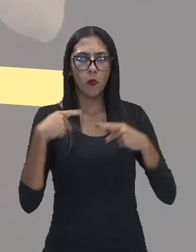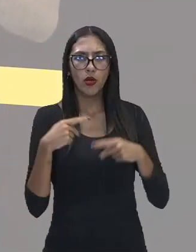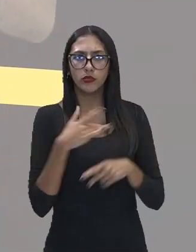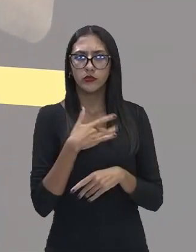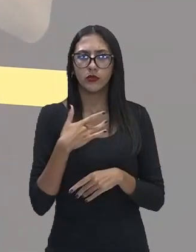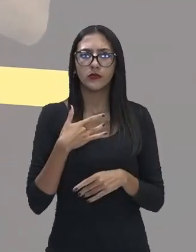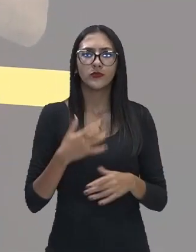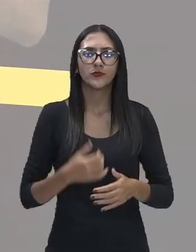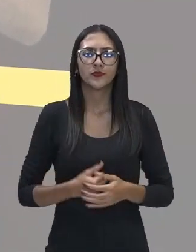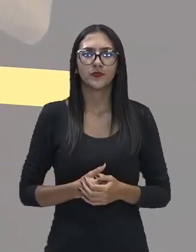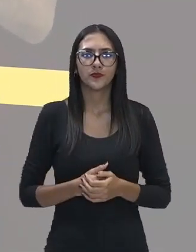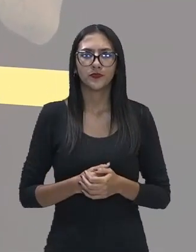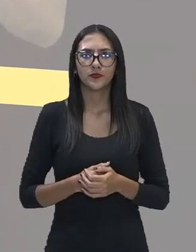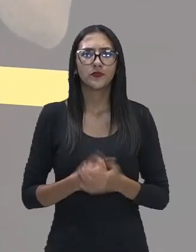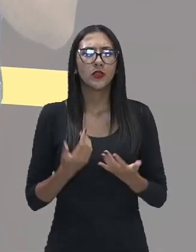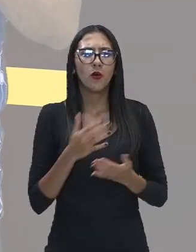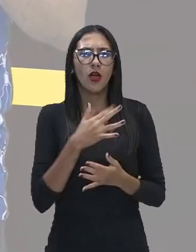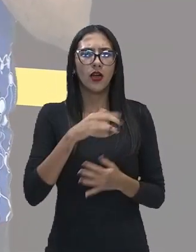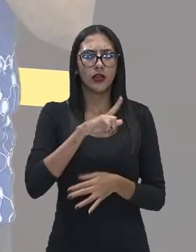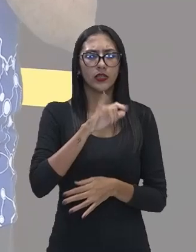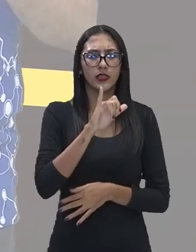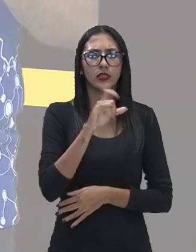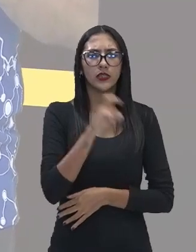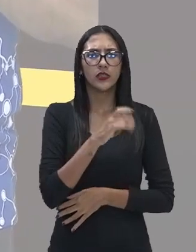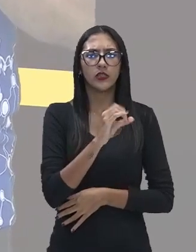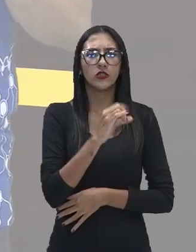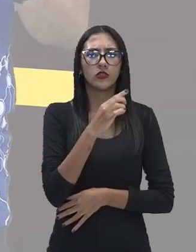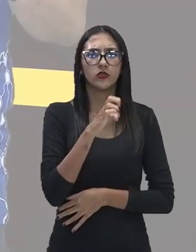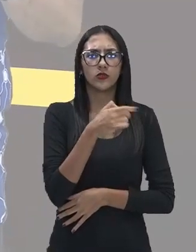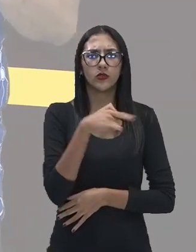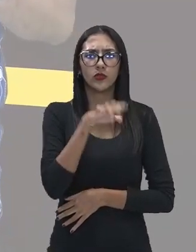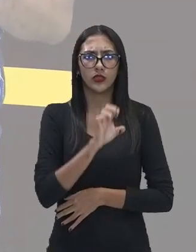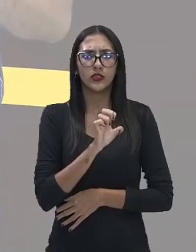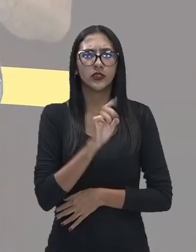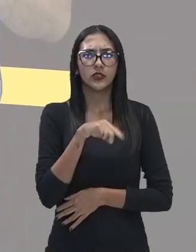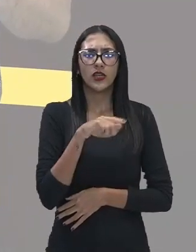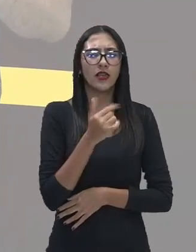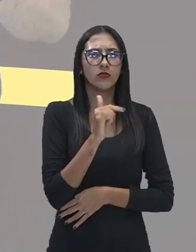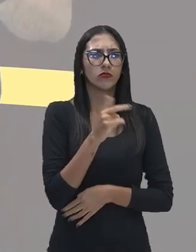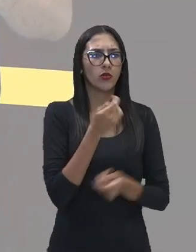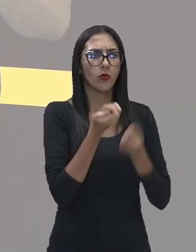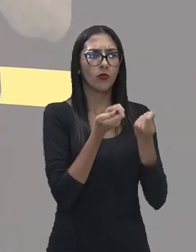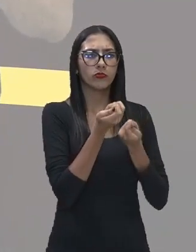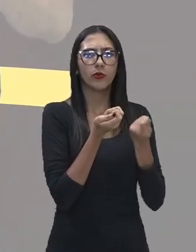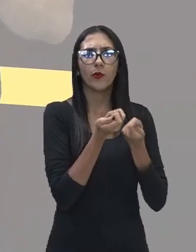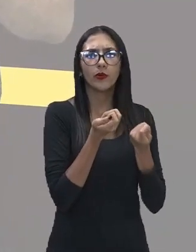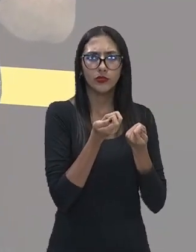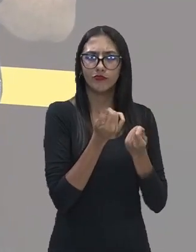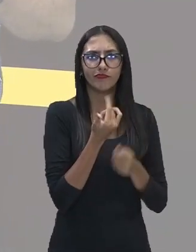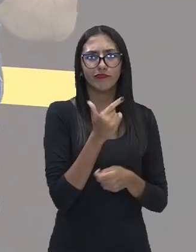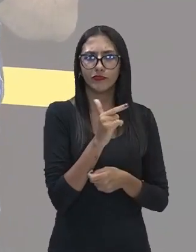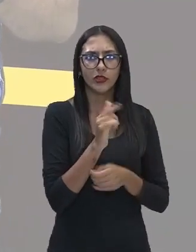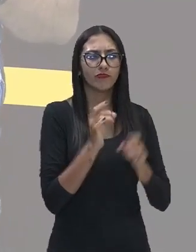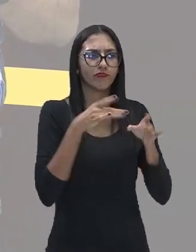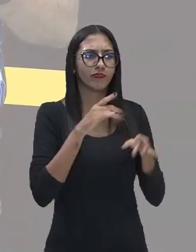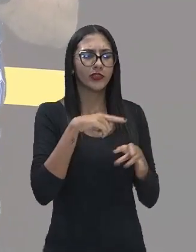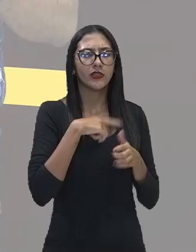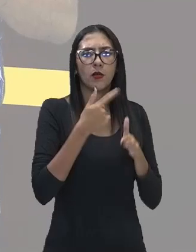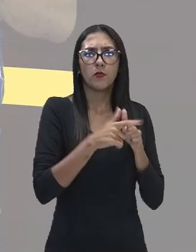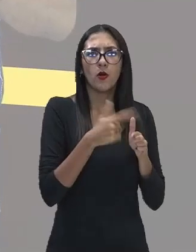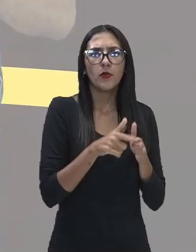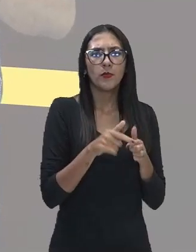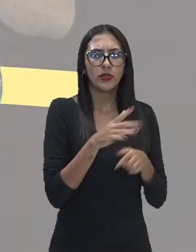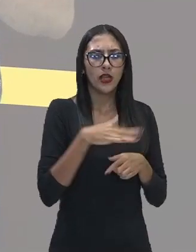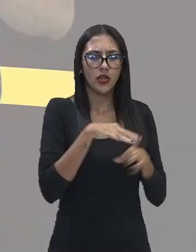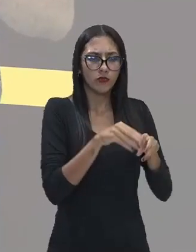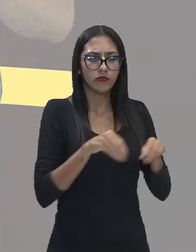só para lembrar para vocês, são áreas de descarte de resíduos sem controle ambiental, tá? E isso causa poluição do solo,